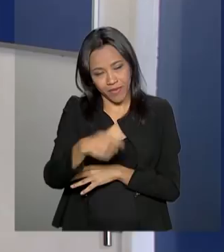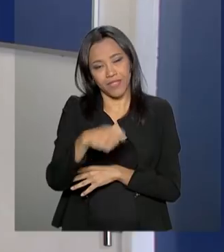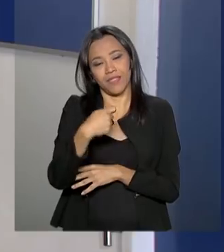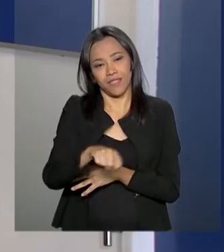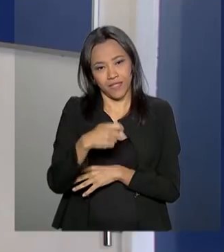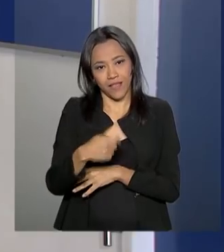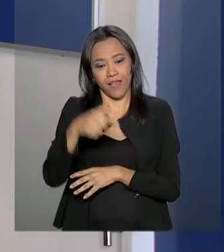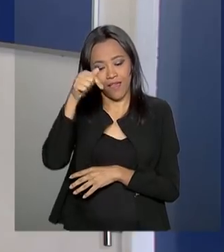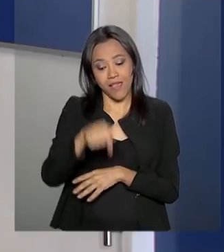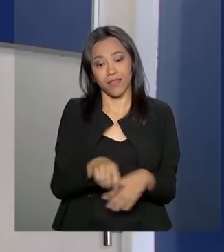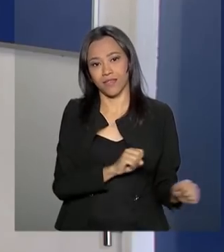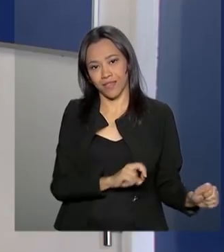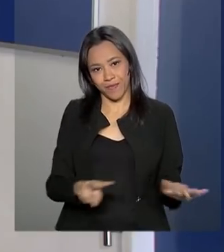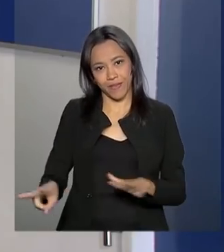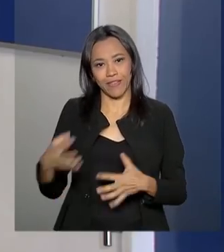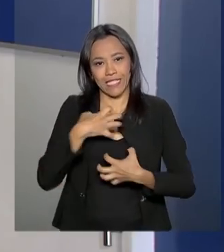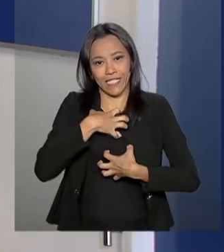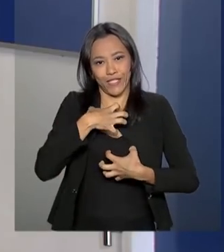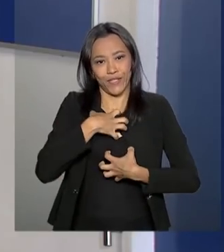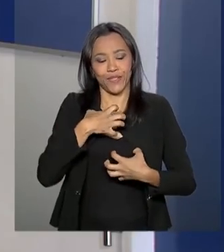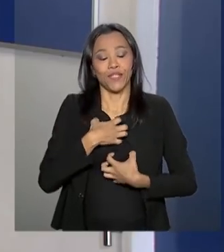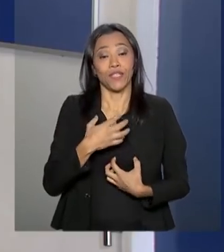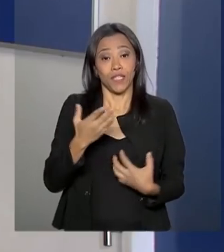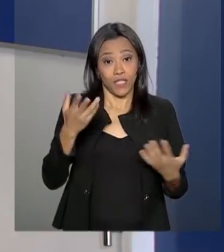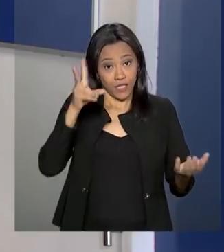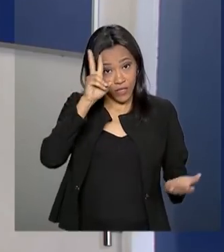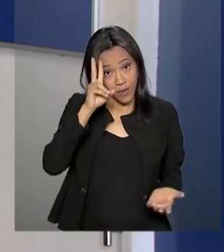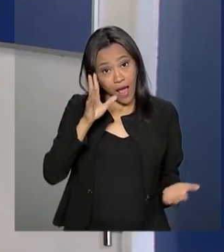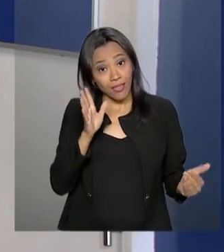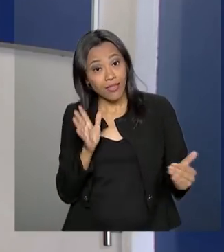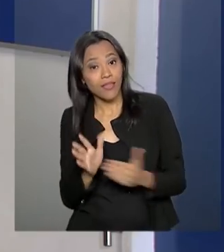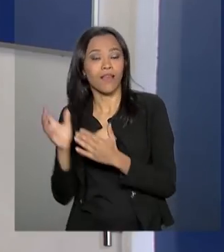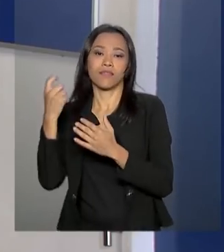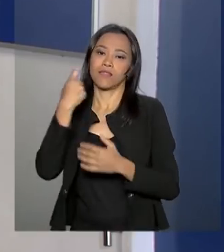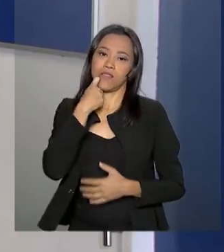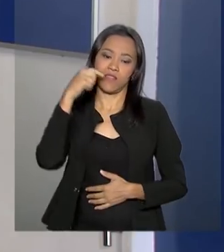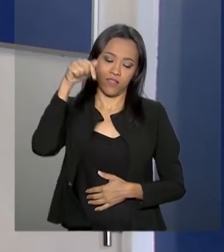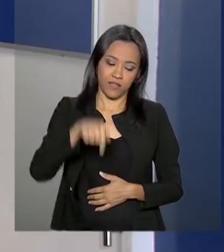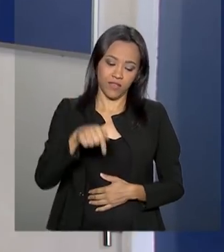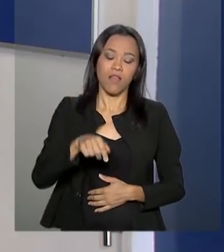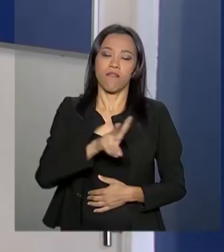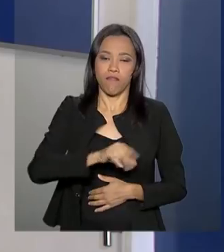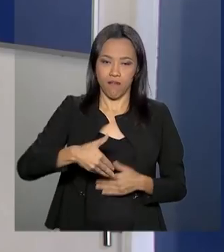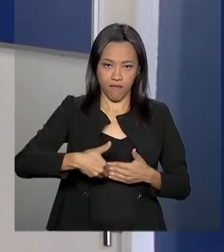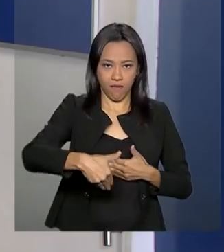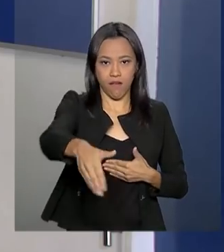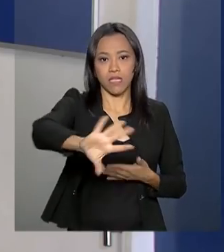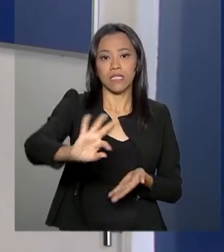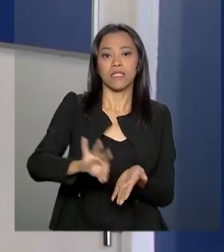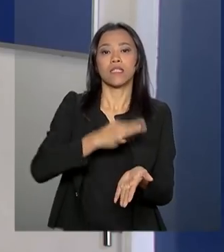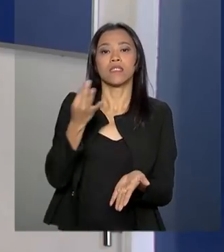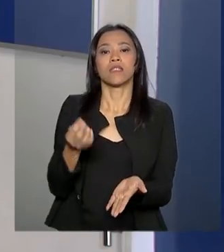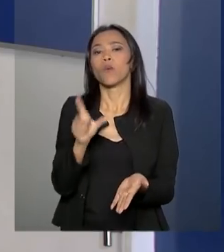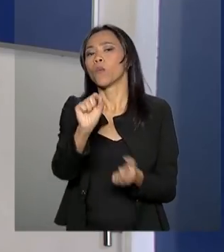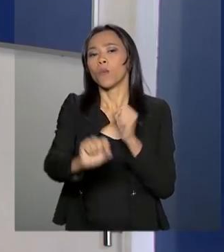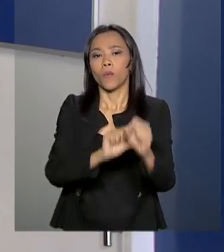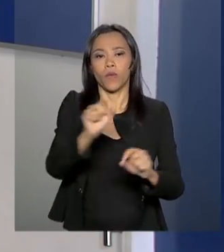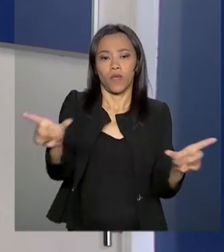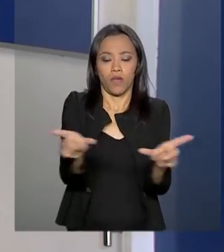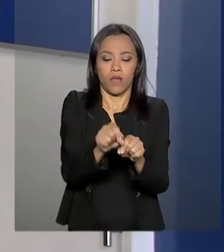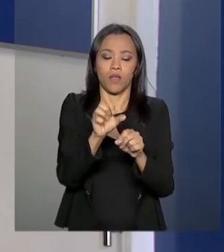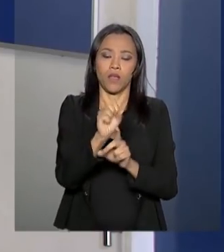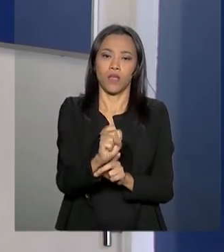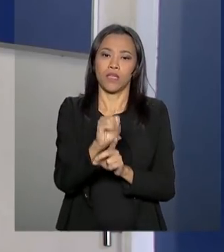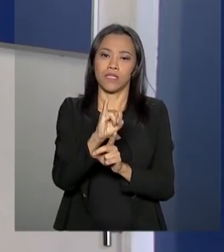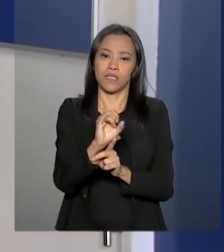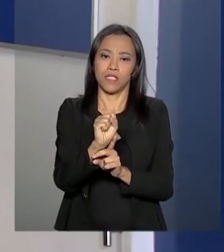durante esta semana. De segunda até sexta-feira, eles devem fazer as inscrições no sistema de seleção unificado,